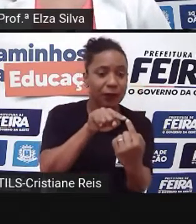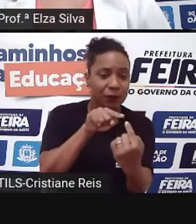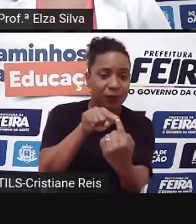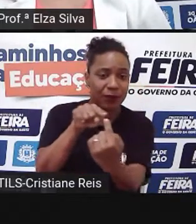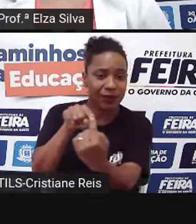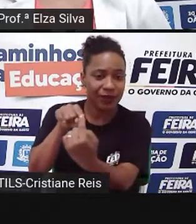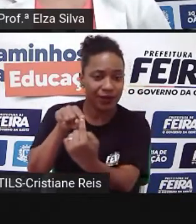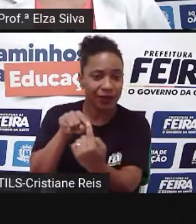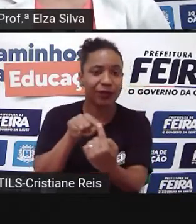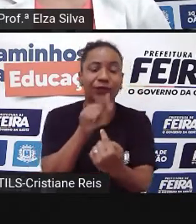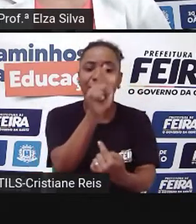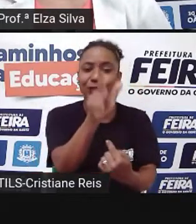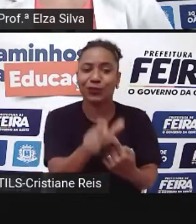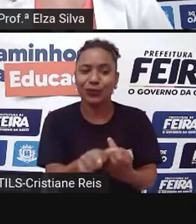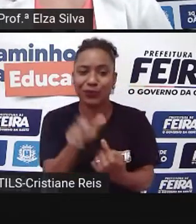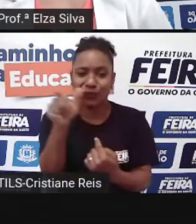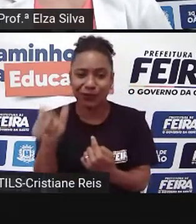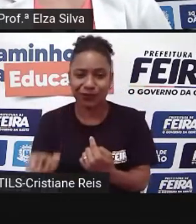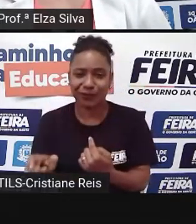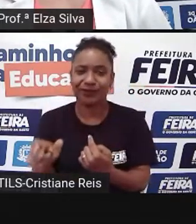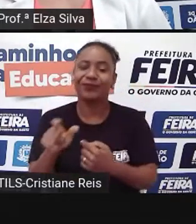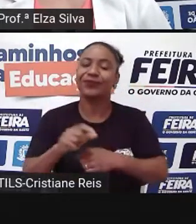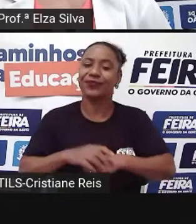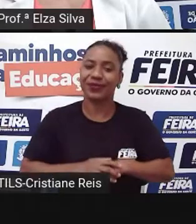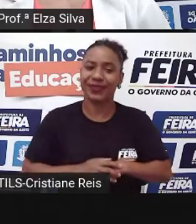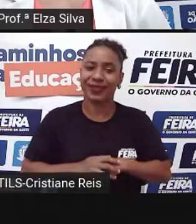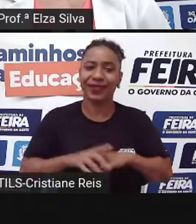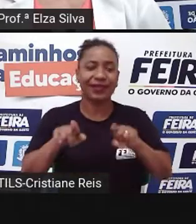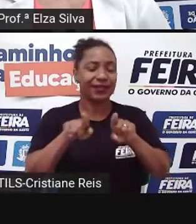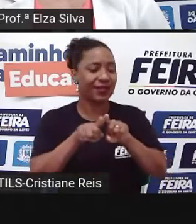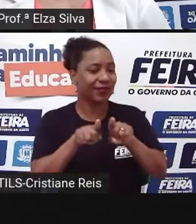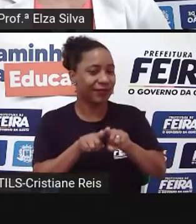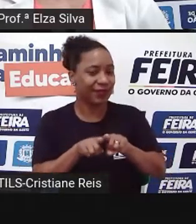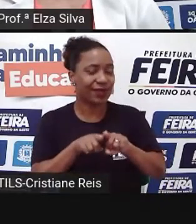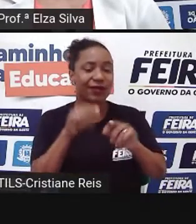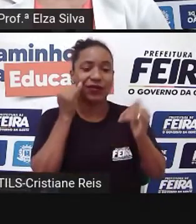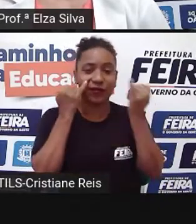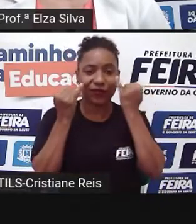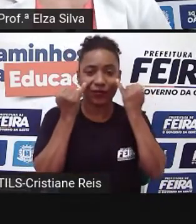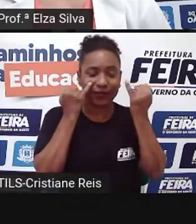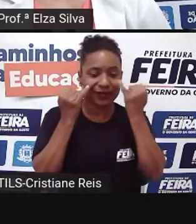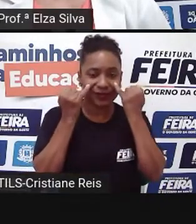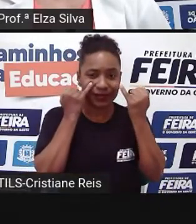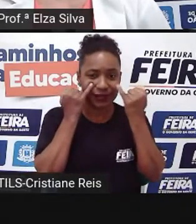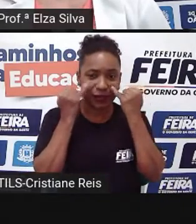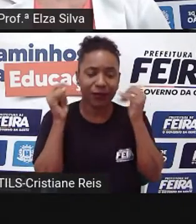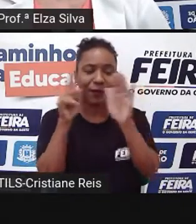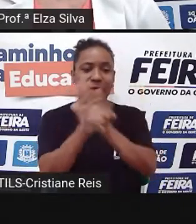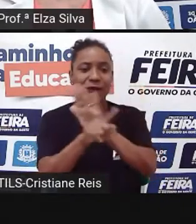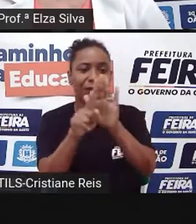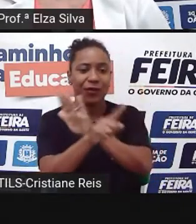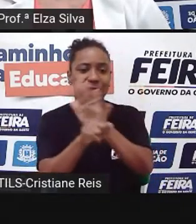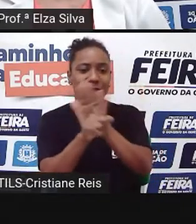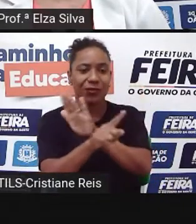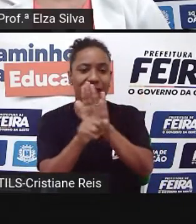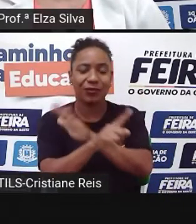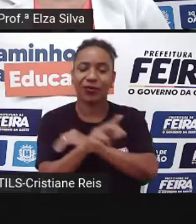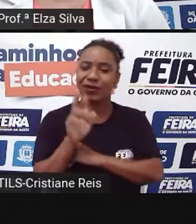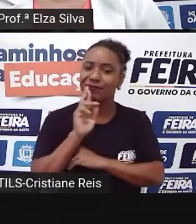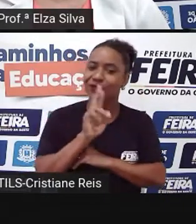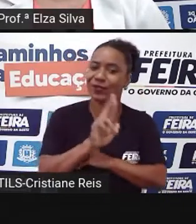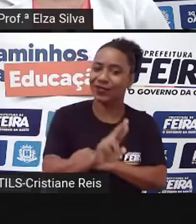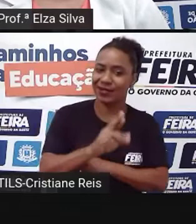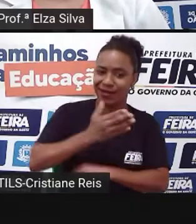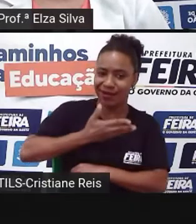o layout e o suporte. E também vamos coletar informações do grupo, perguntando e respondendo sobre família,